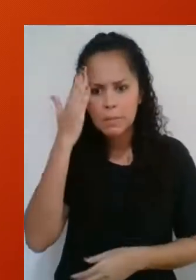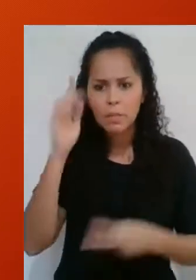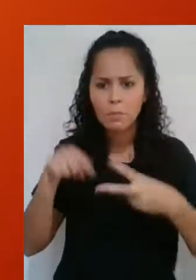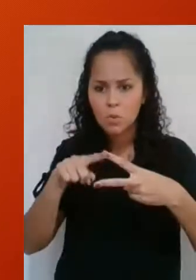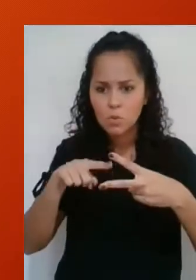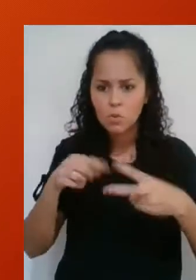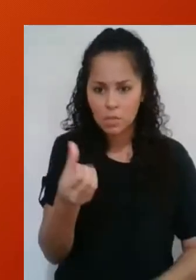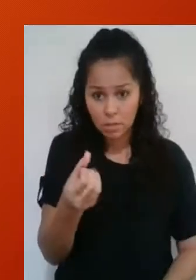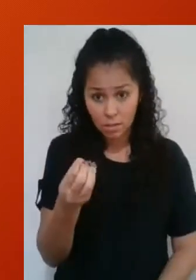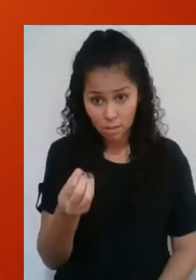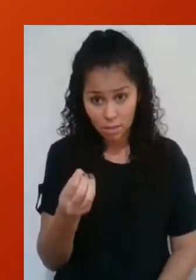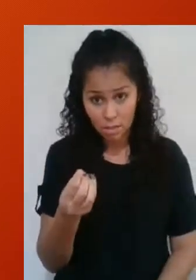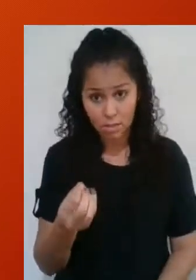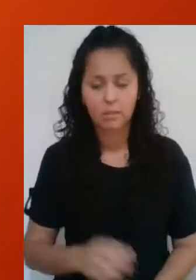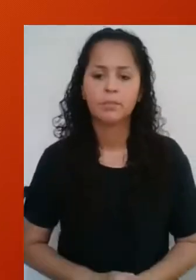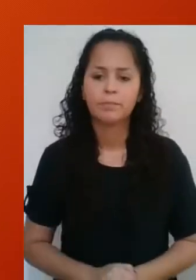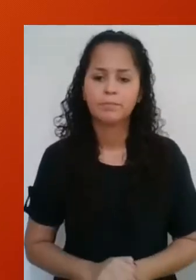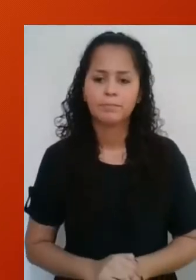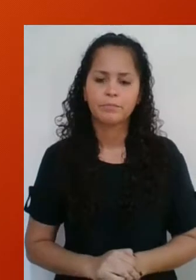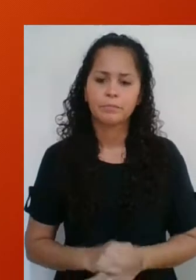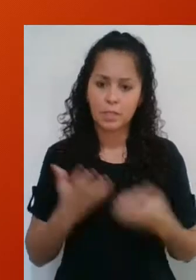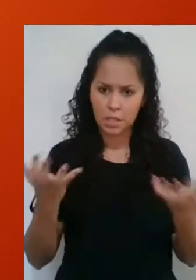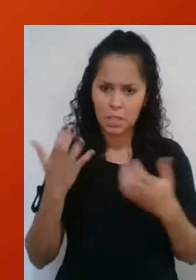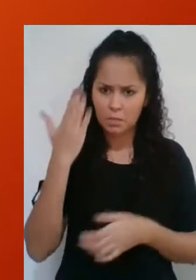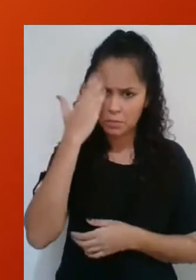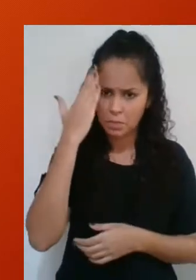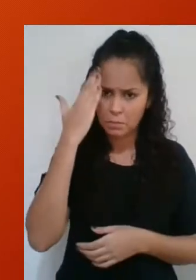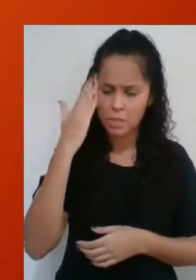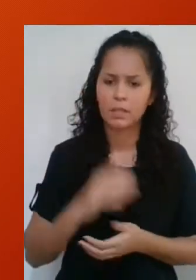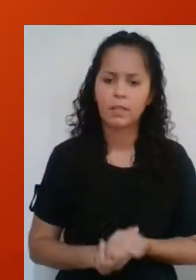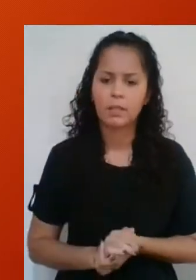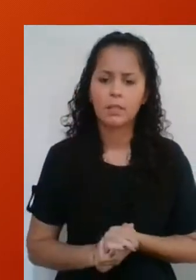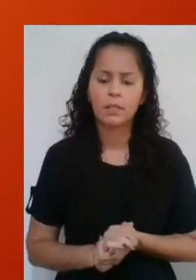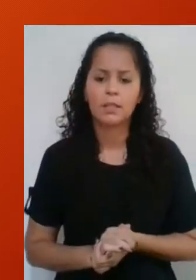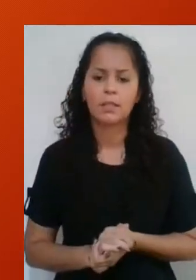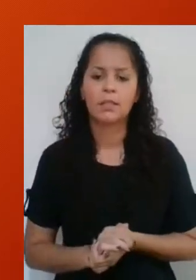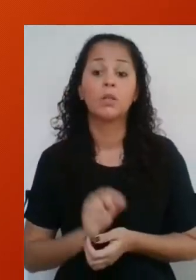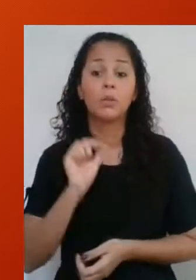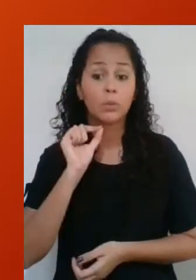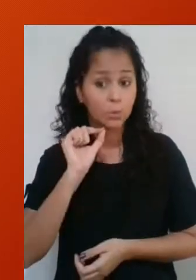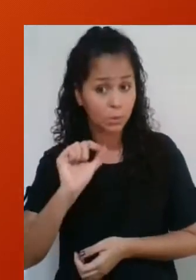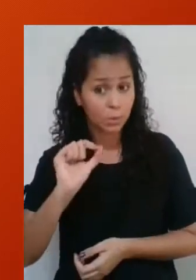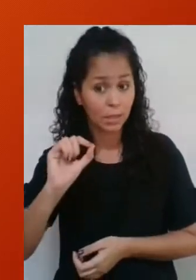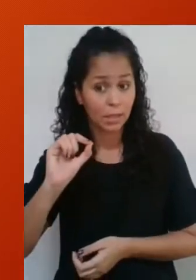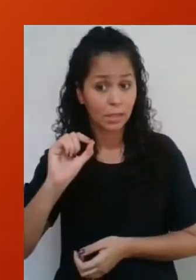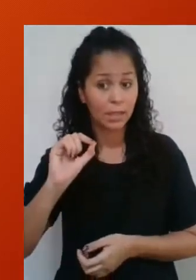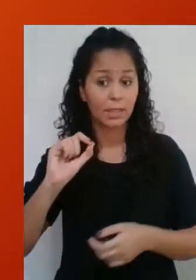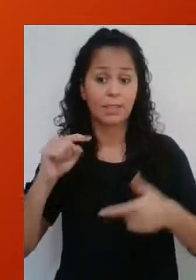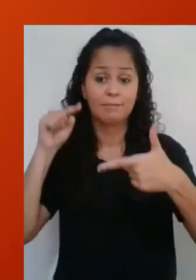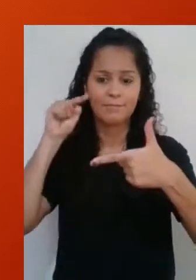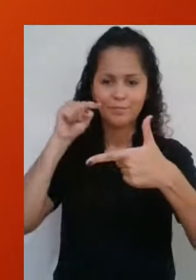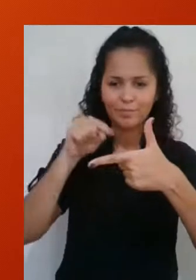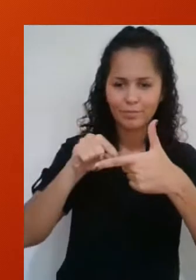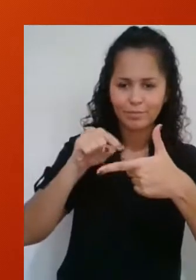graus é identificado, a distância do pé da escada à parede, que é o que nós queremos descobrir, passa a ser classificado como